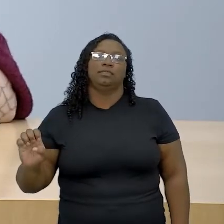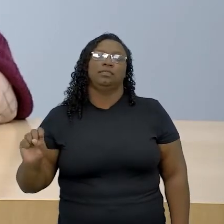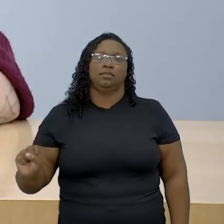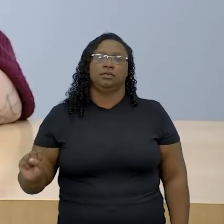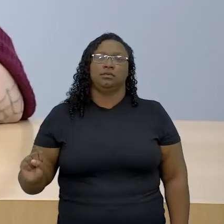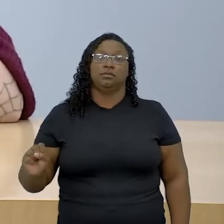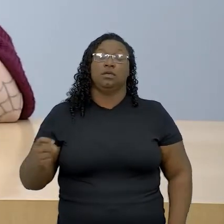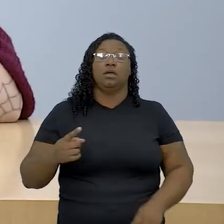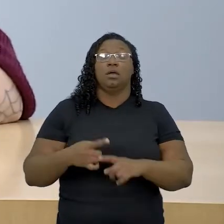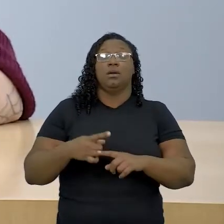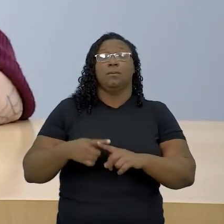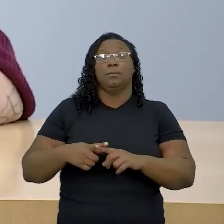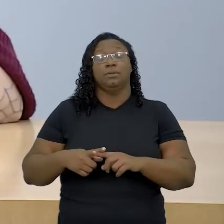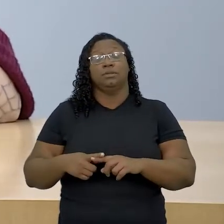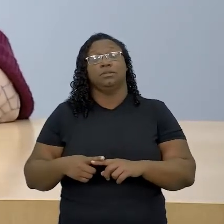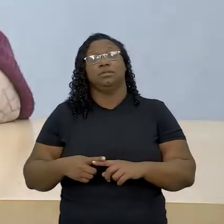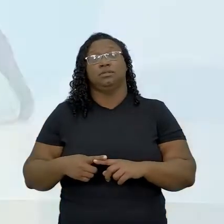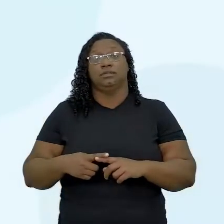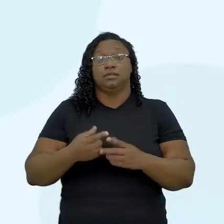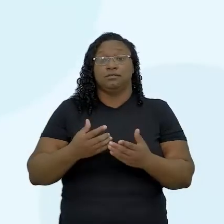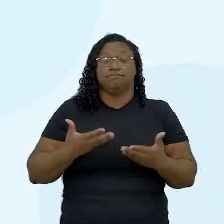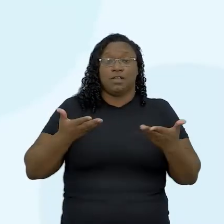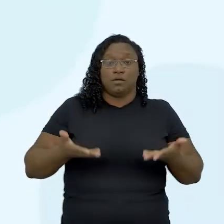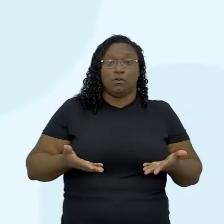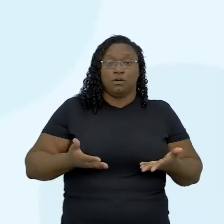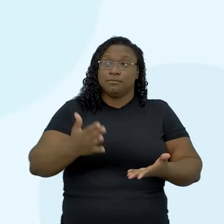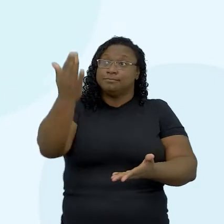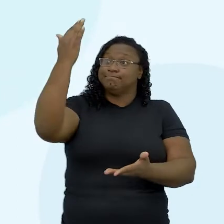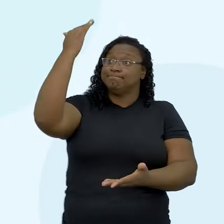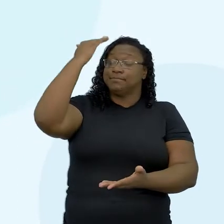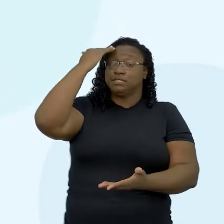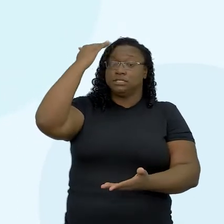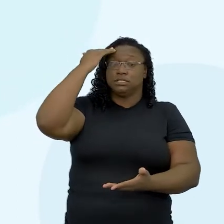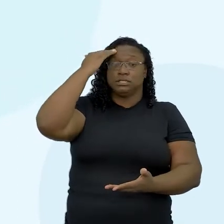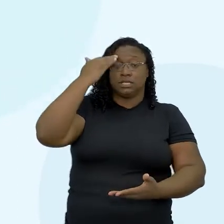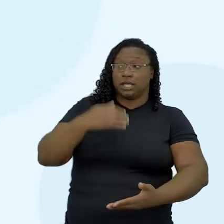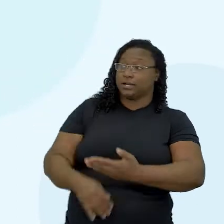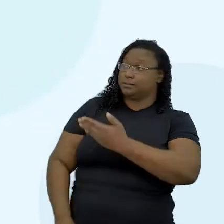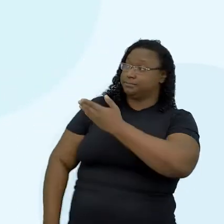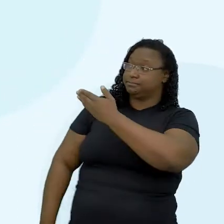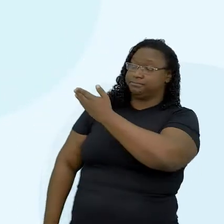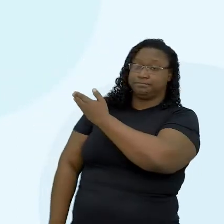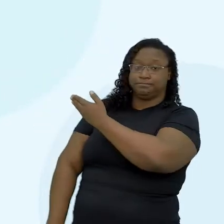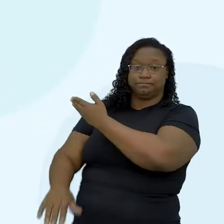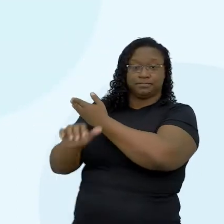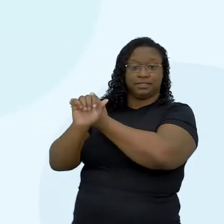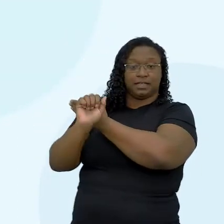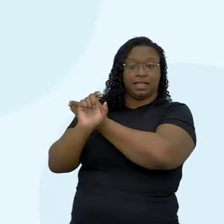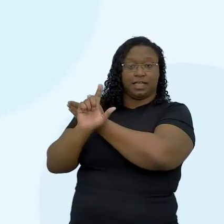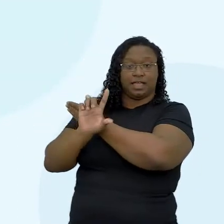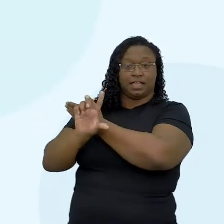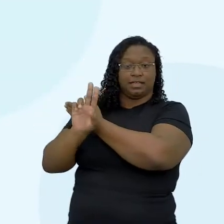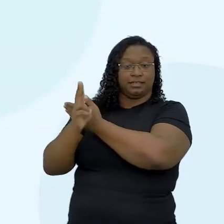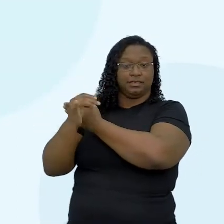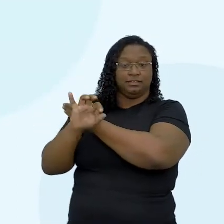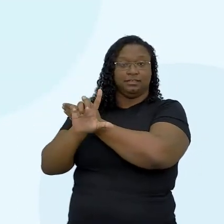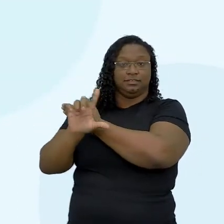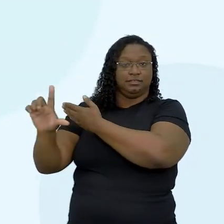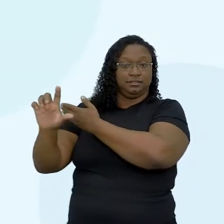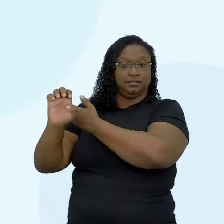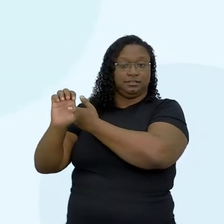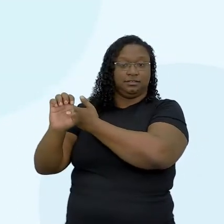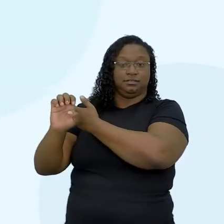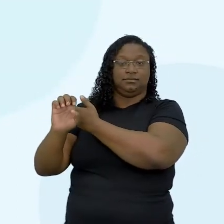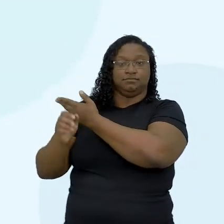um filósofo, professor, historiador camaronês, que é o Achille Mbembe. Esse nome que